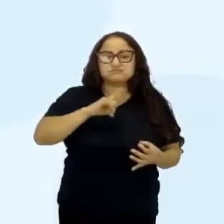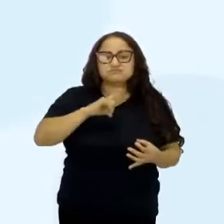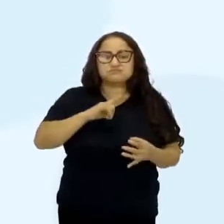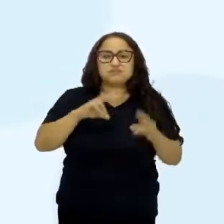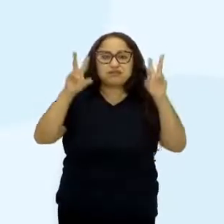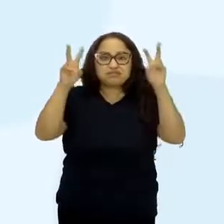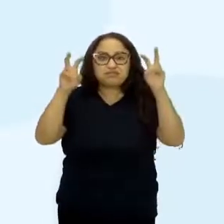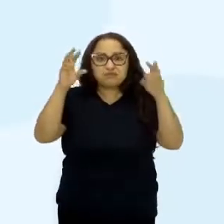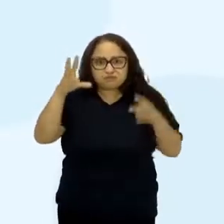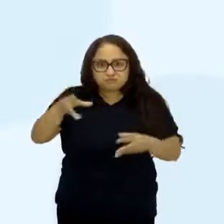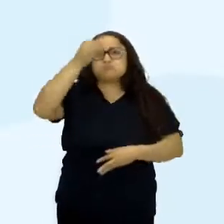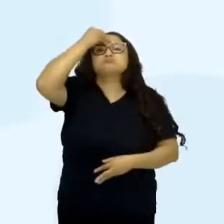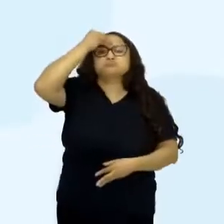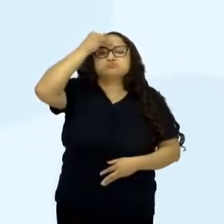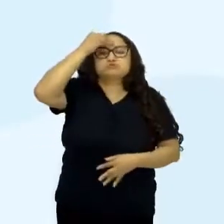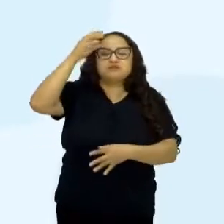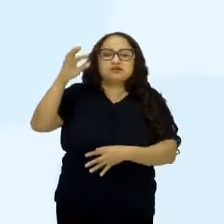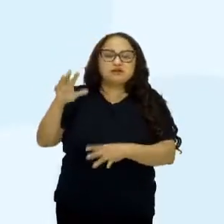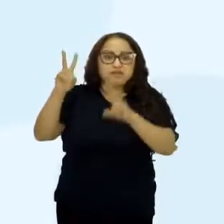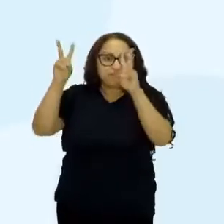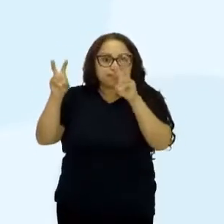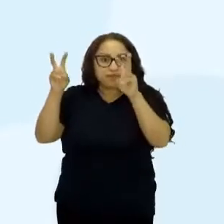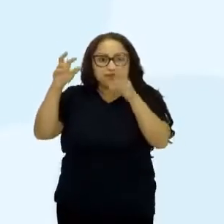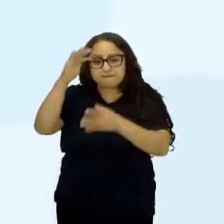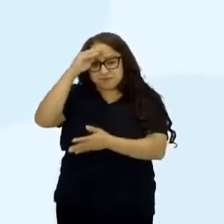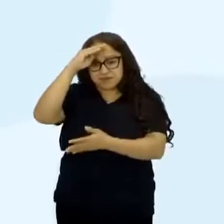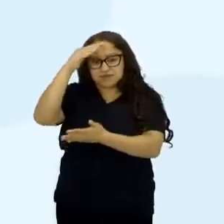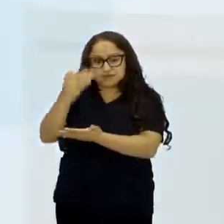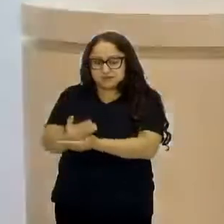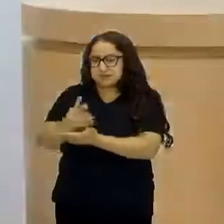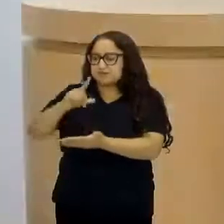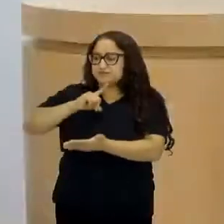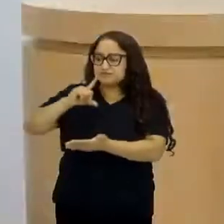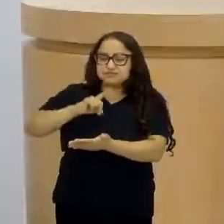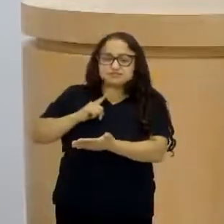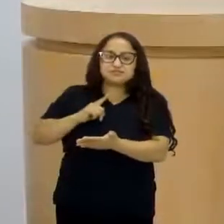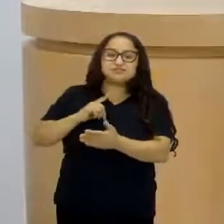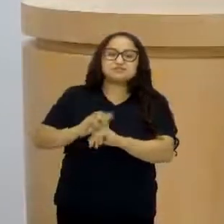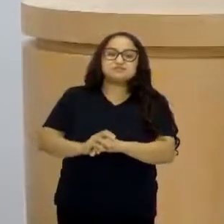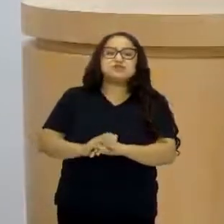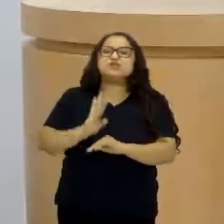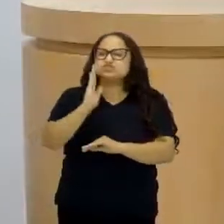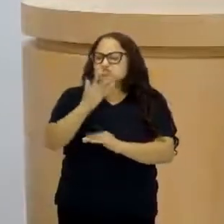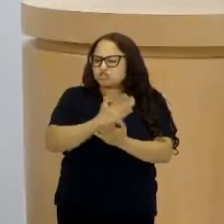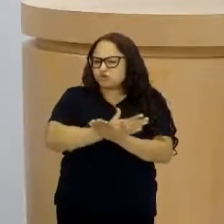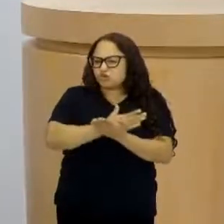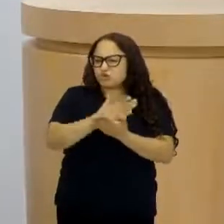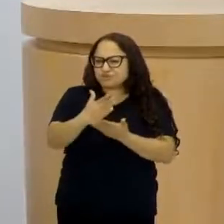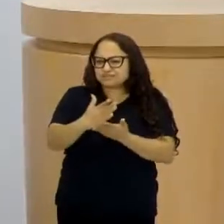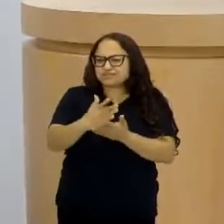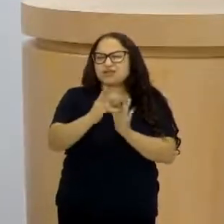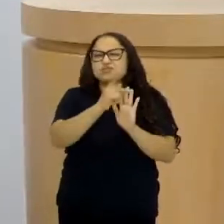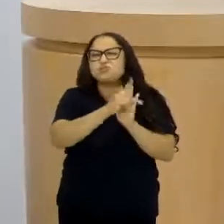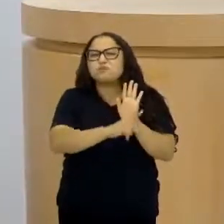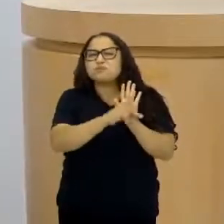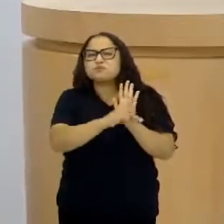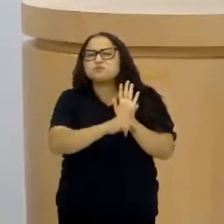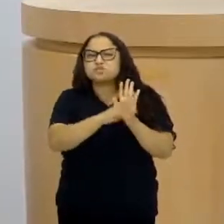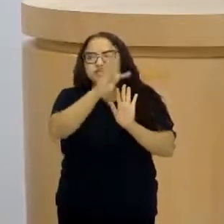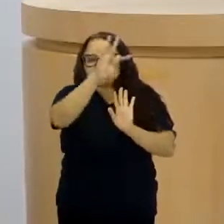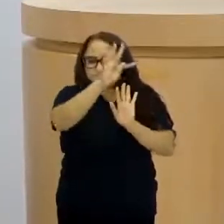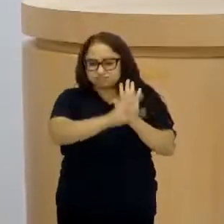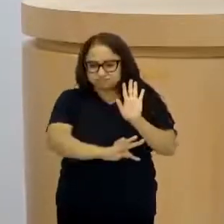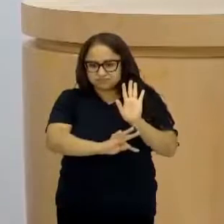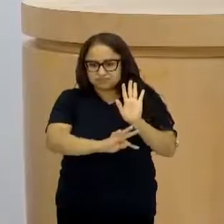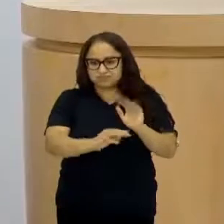tese e argumentos, porque na aula anterior eu já havia pedido para vocês iniciar um projeto de texto. Então, ao invés de você